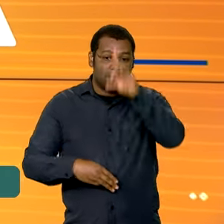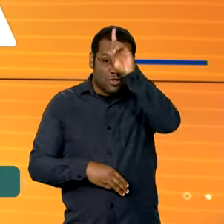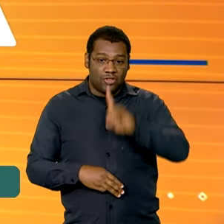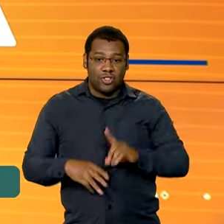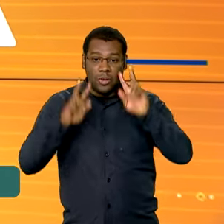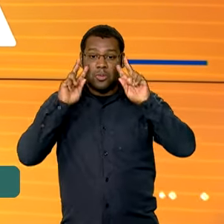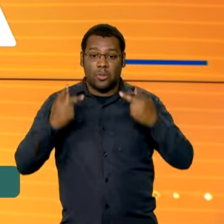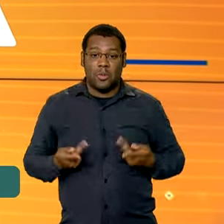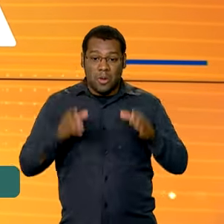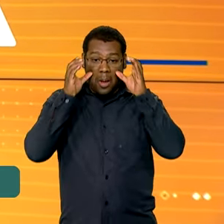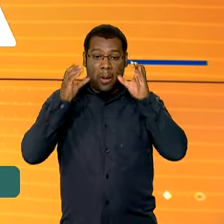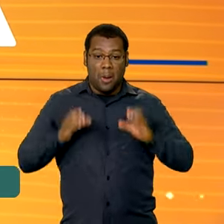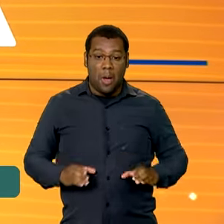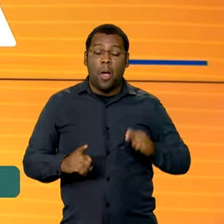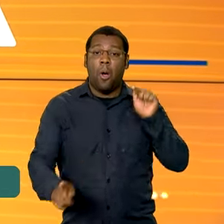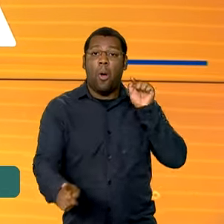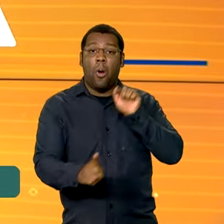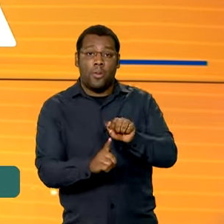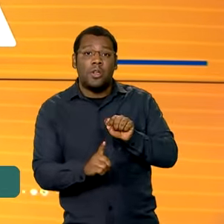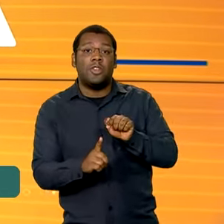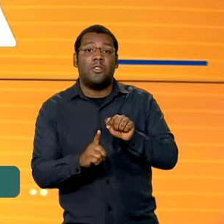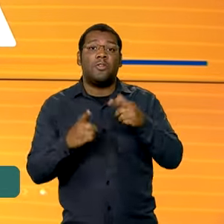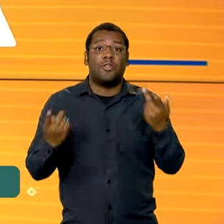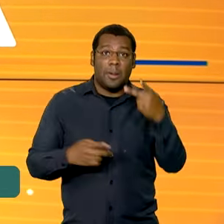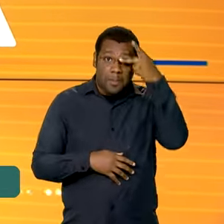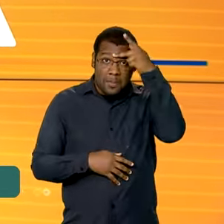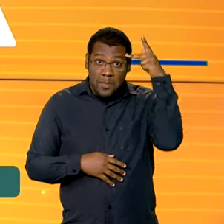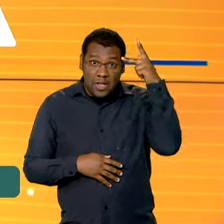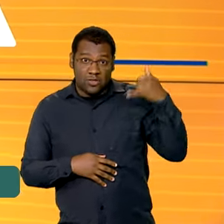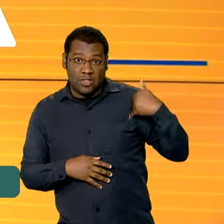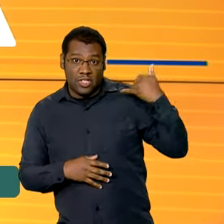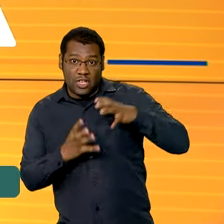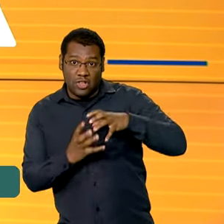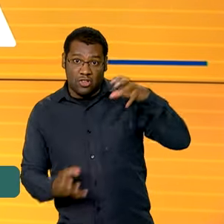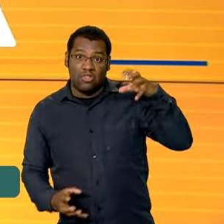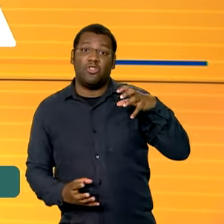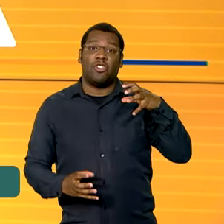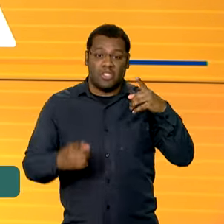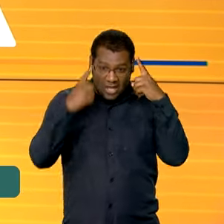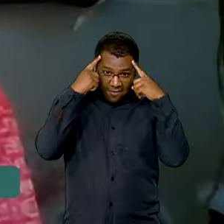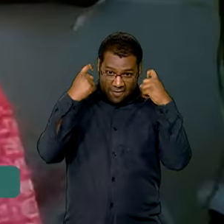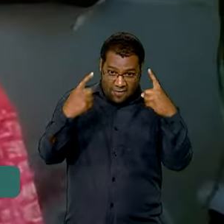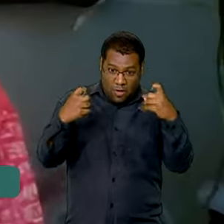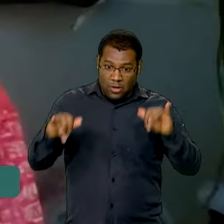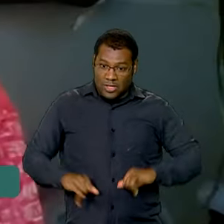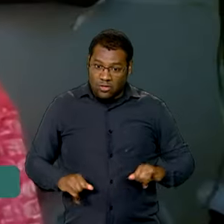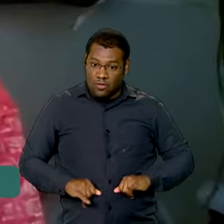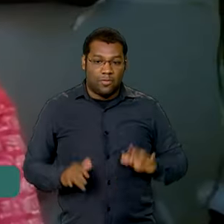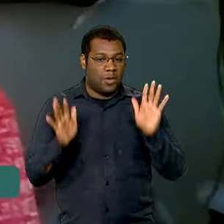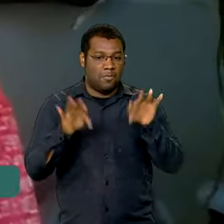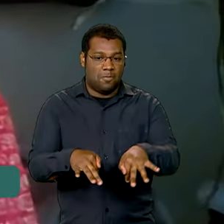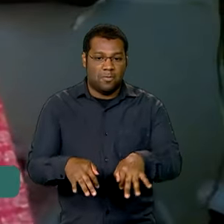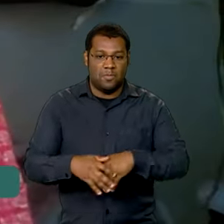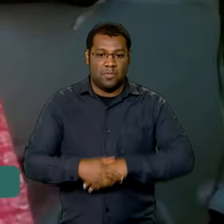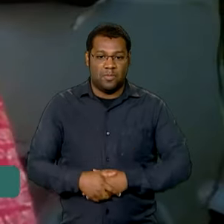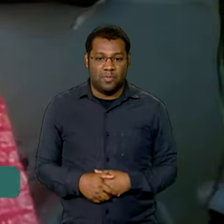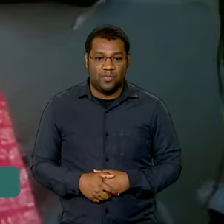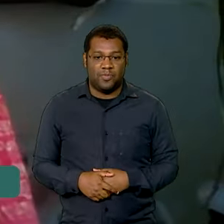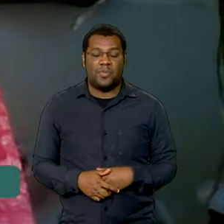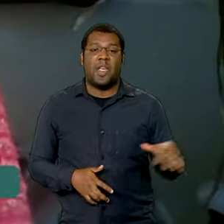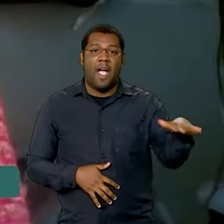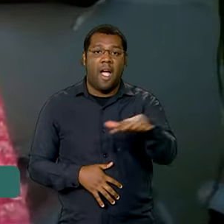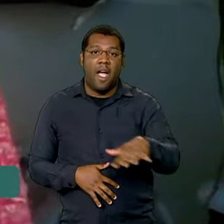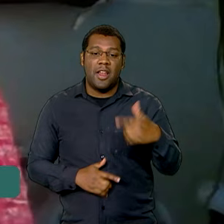tem o objetivo de combater a violência e todo tipo de violação contra idosos. No mercado de